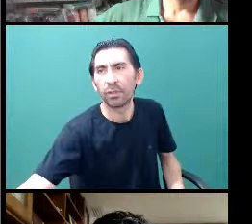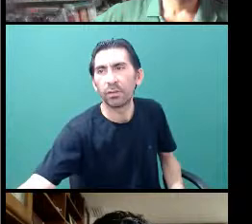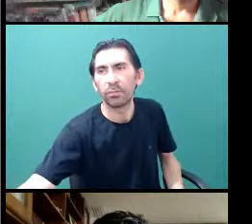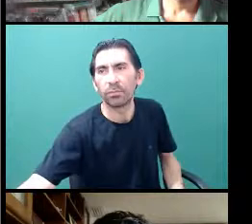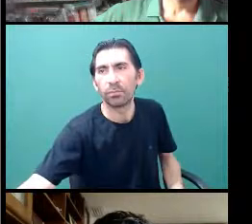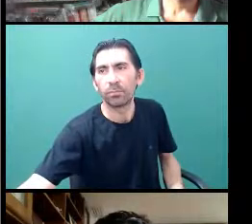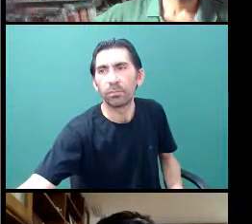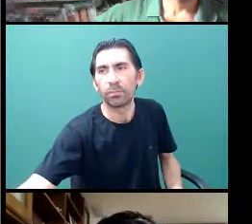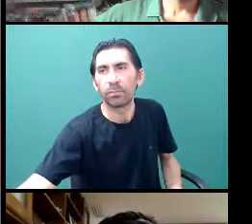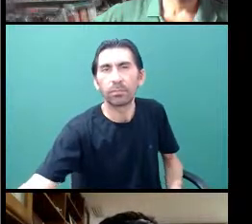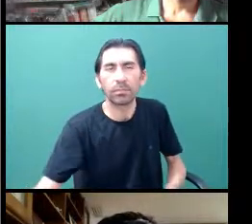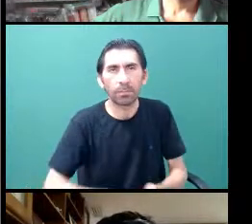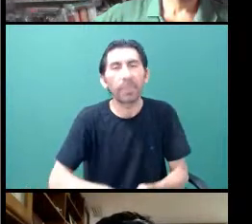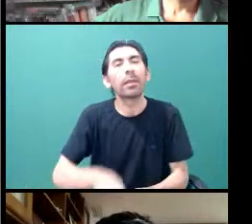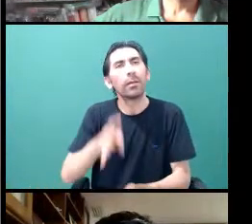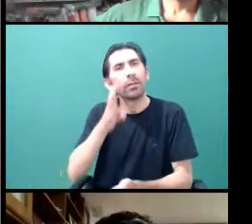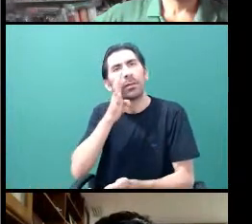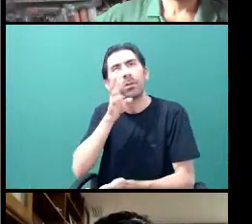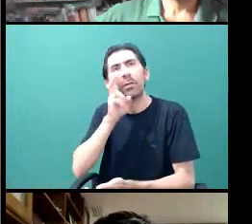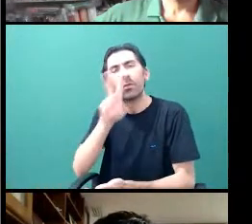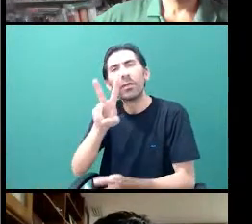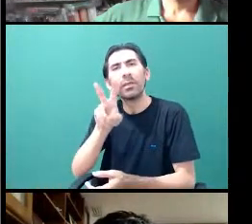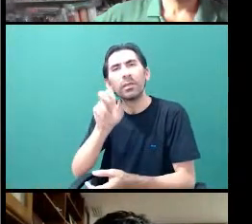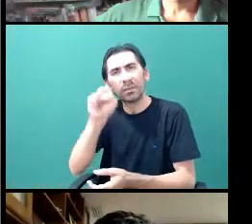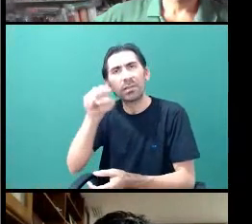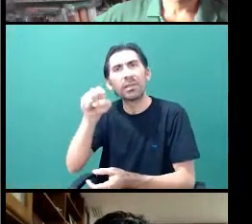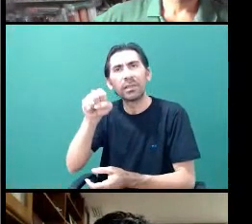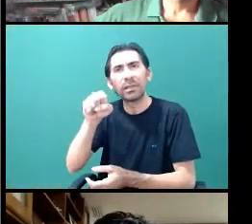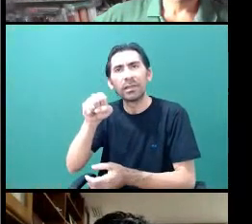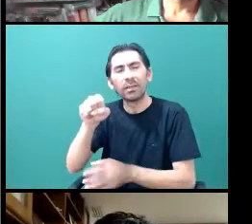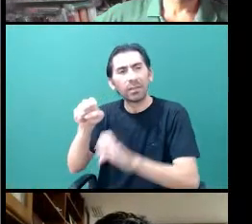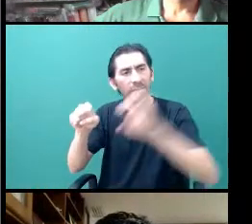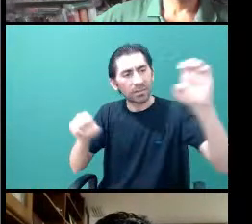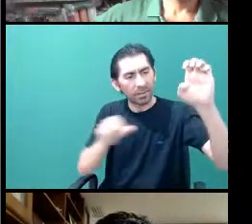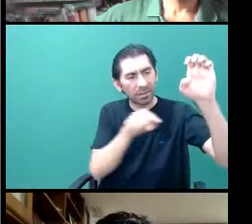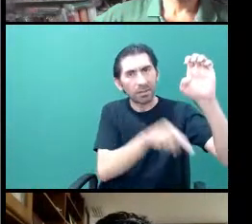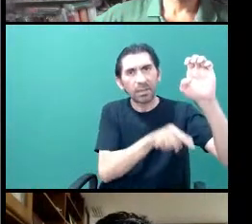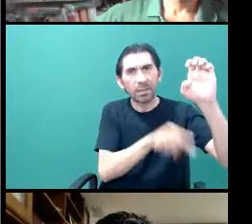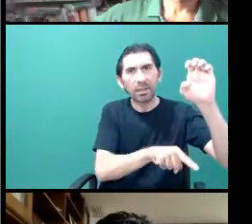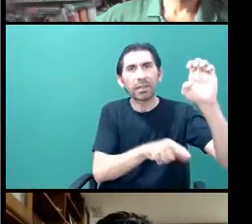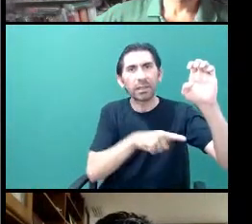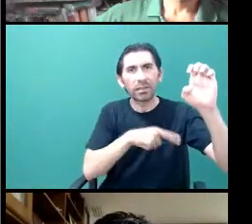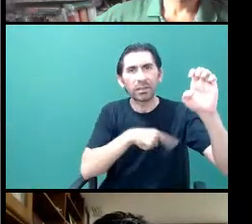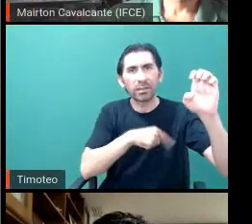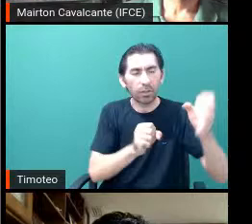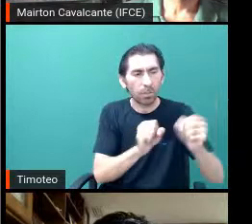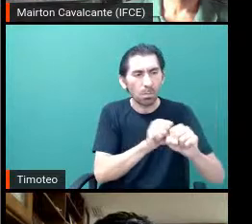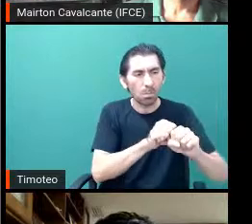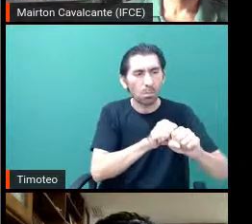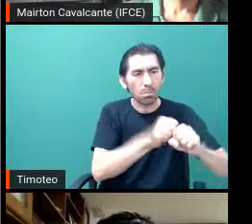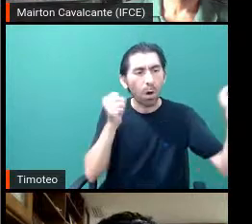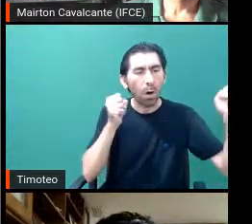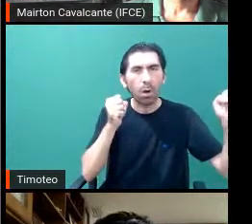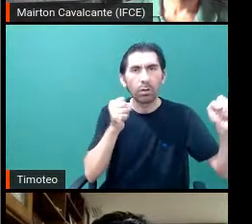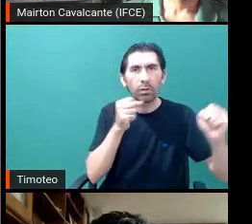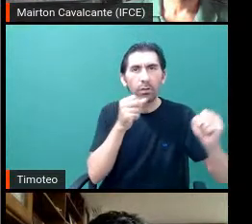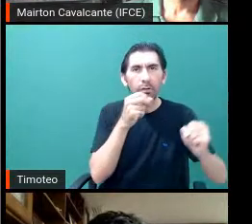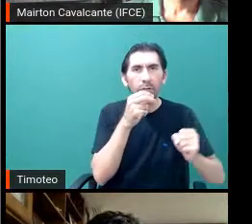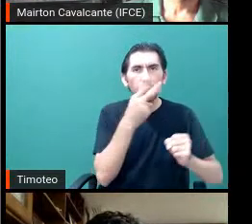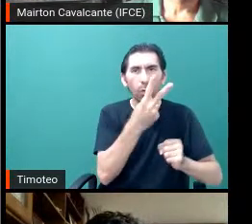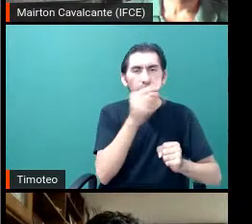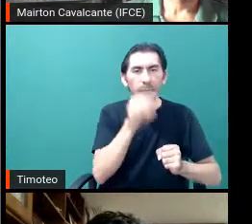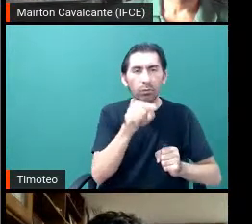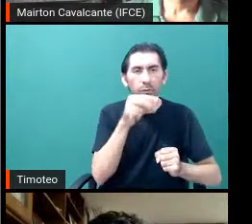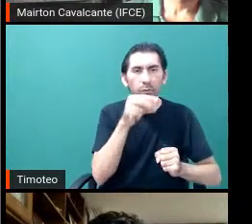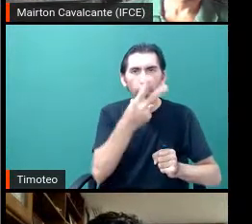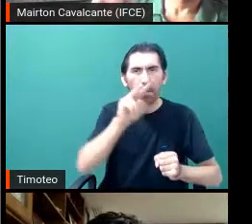Então, como vocês podem ver, aqui no lado esquerdo, inferior, está a idade a partir do Big Bang. Nós estamos em 2,2 bilhões de anos.